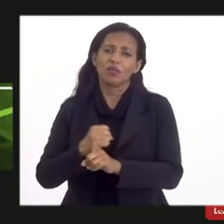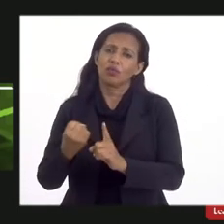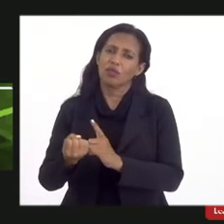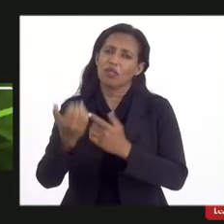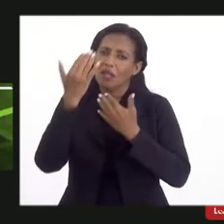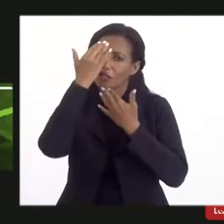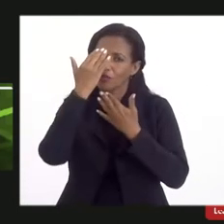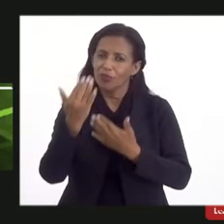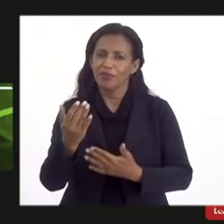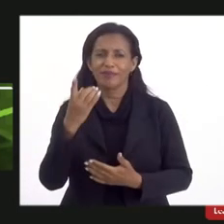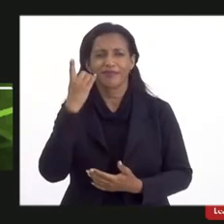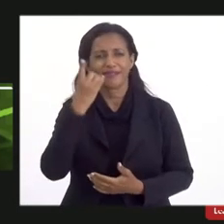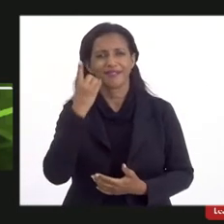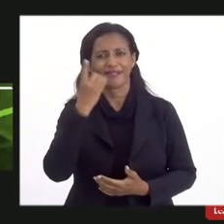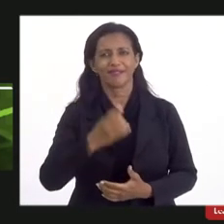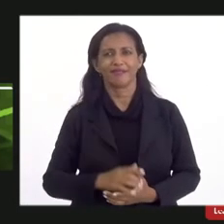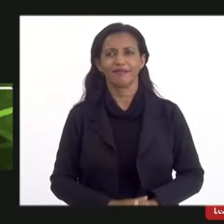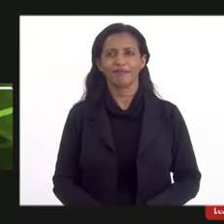deputado